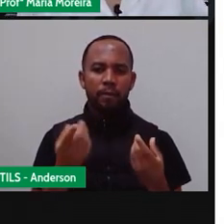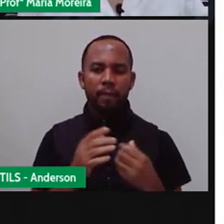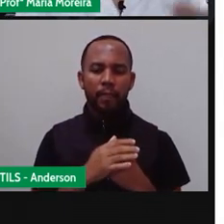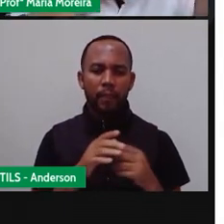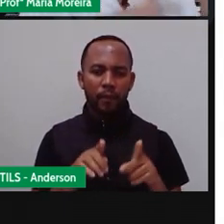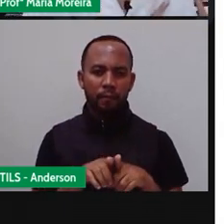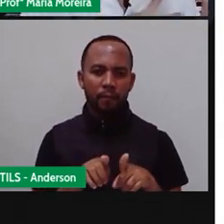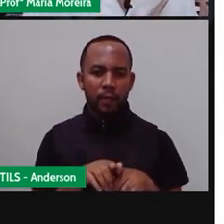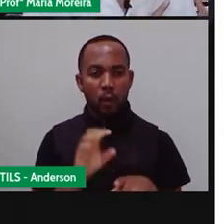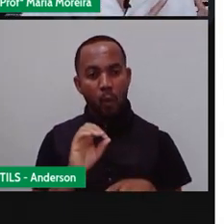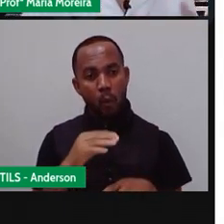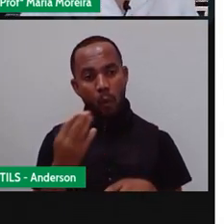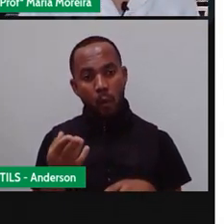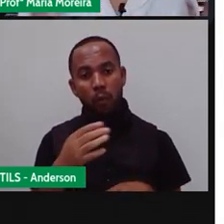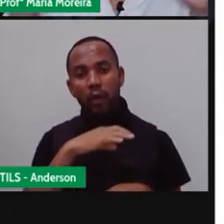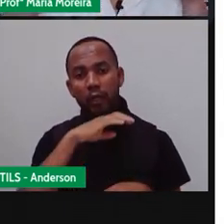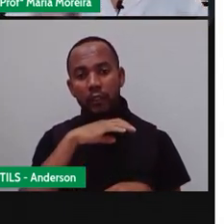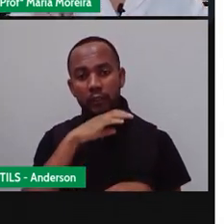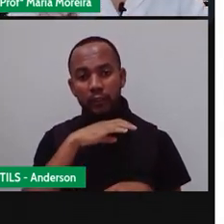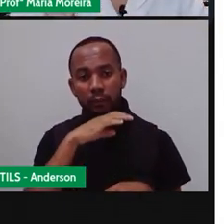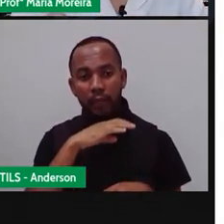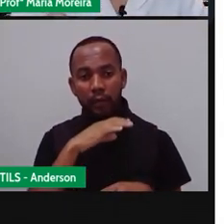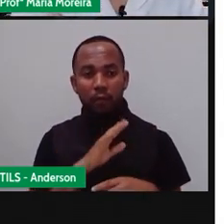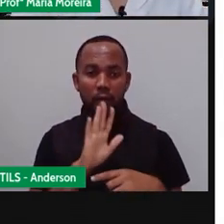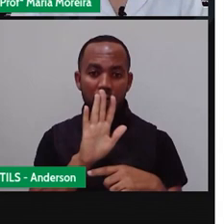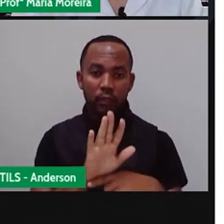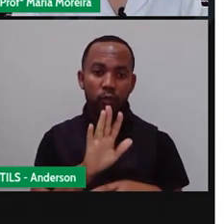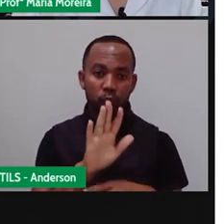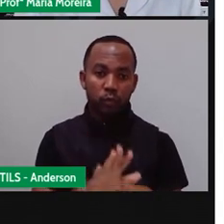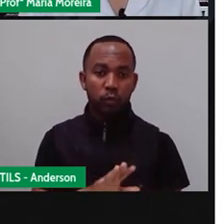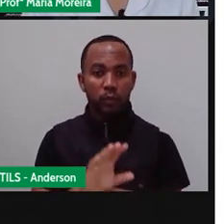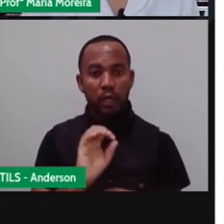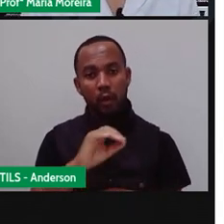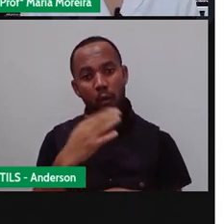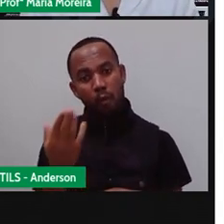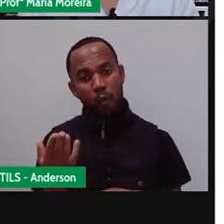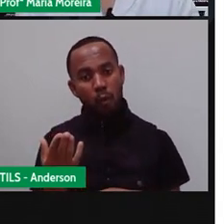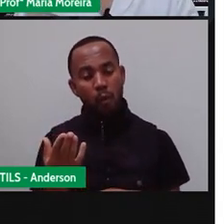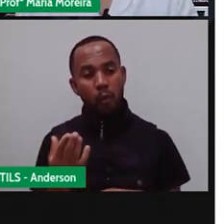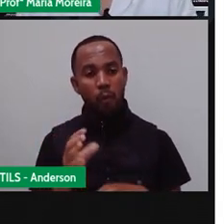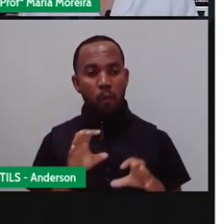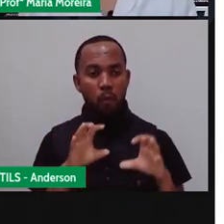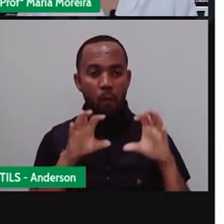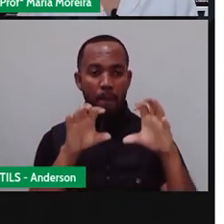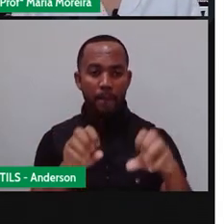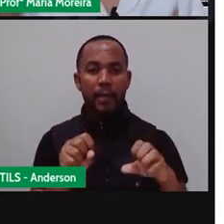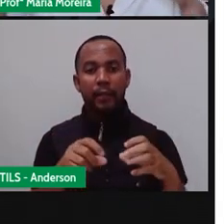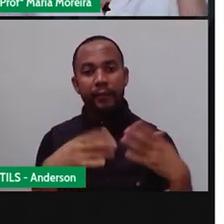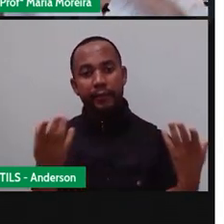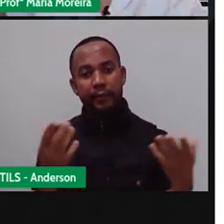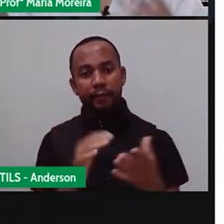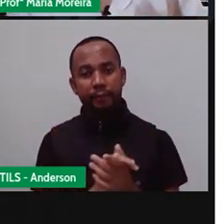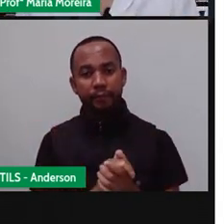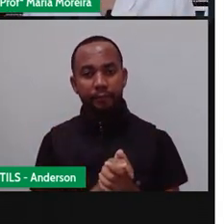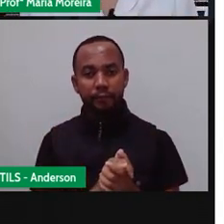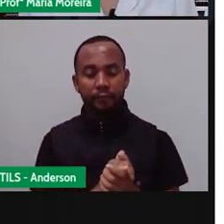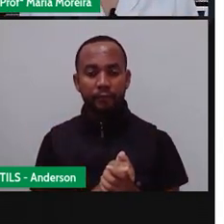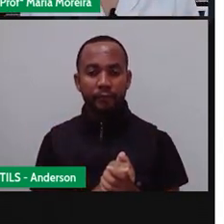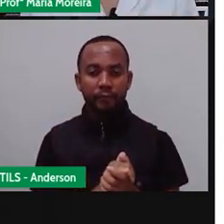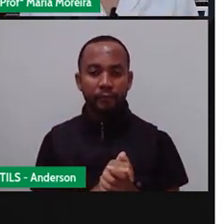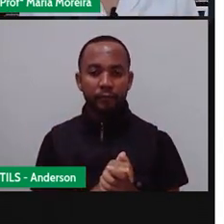Então, ou o animal, ele tem medo ou ele quer pegar o ser humano, não é isso? Em seu estado natural, ou seja, na